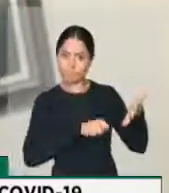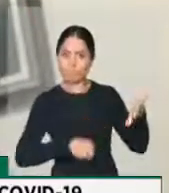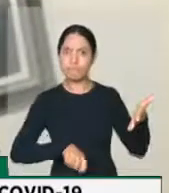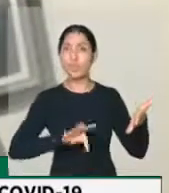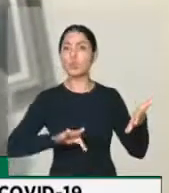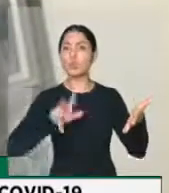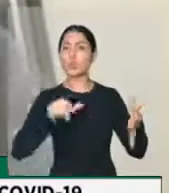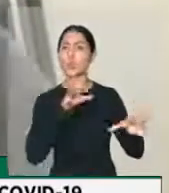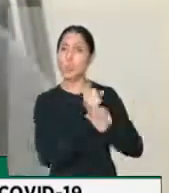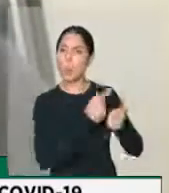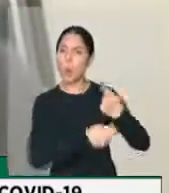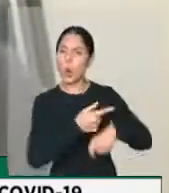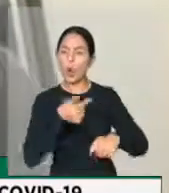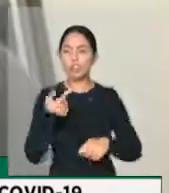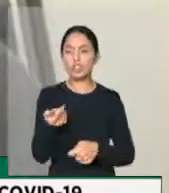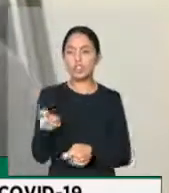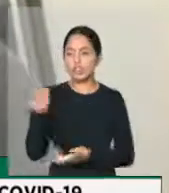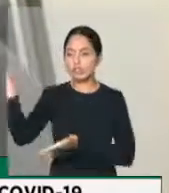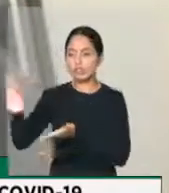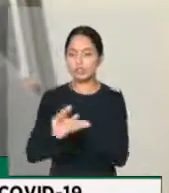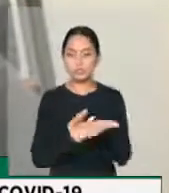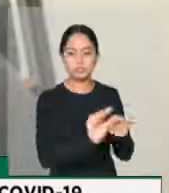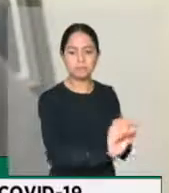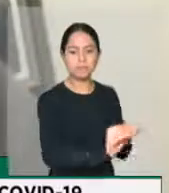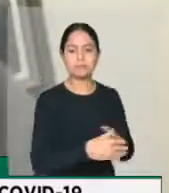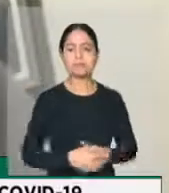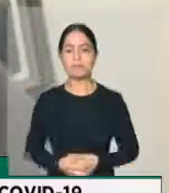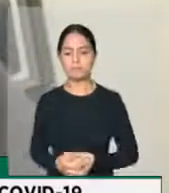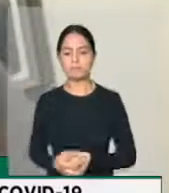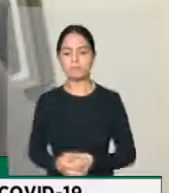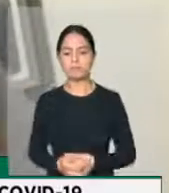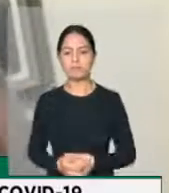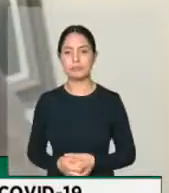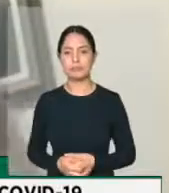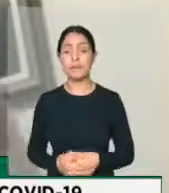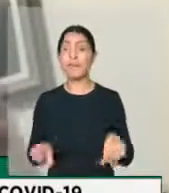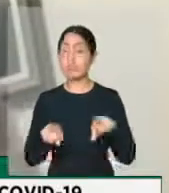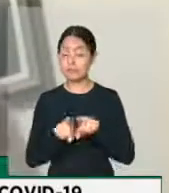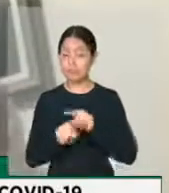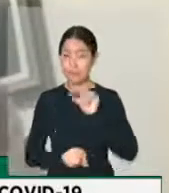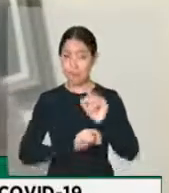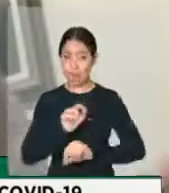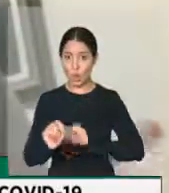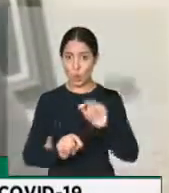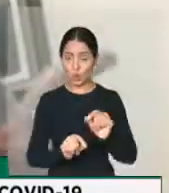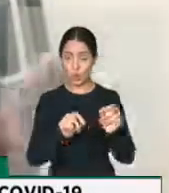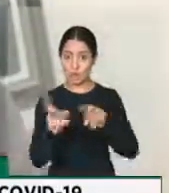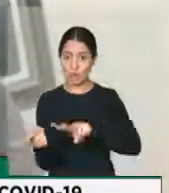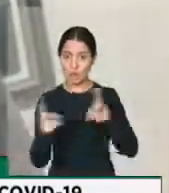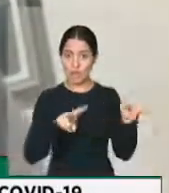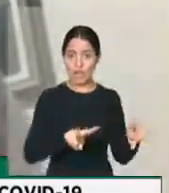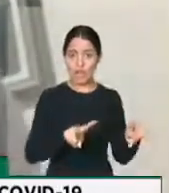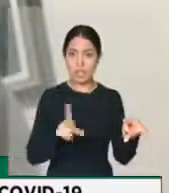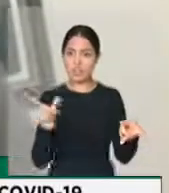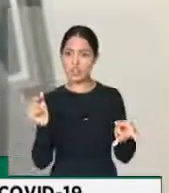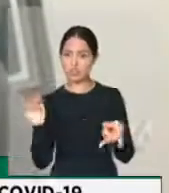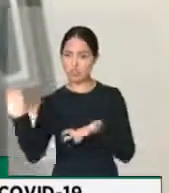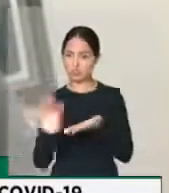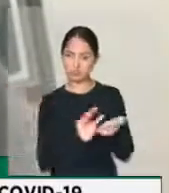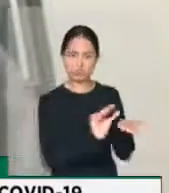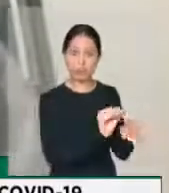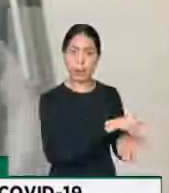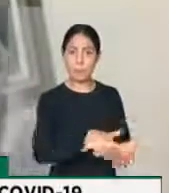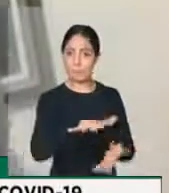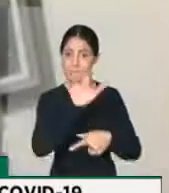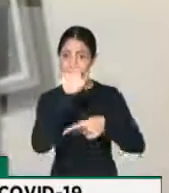que o dinheiro pudesse chegar na ponta, que pudesse dar respaldo para transferência de recursos para estados e municípios fazer